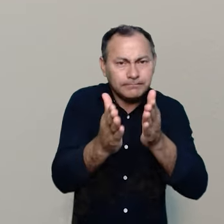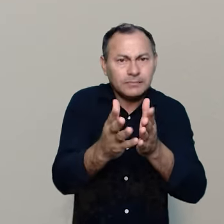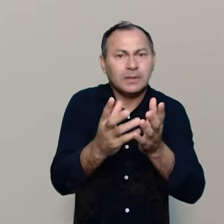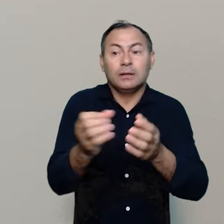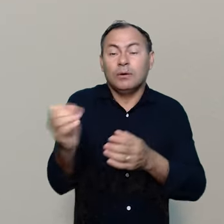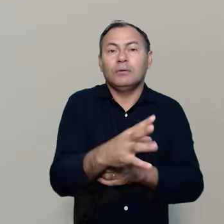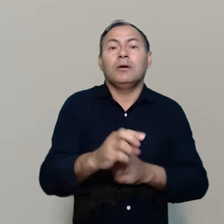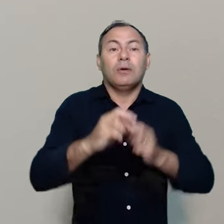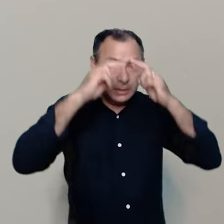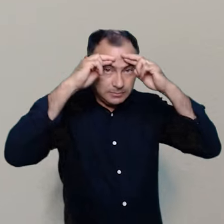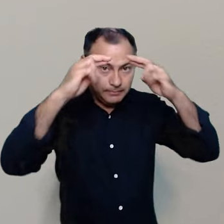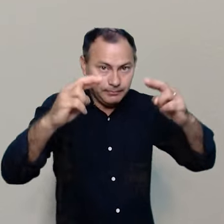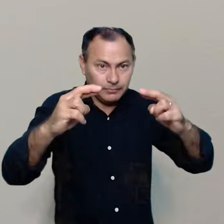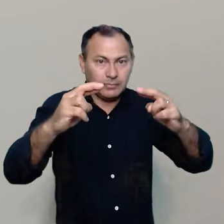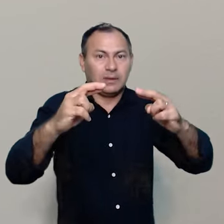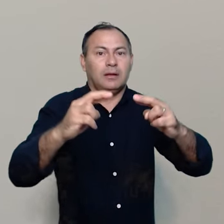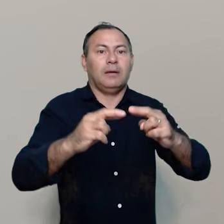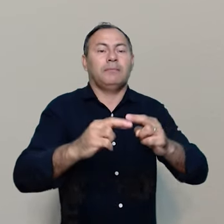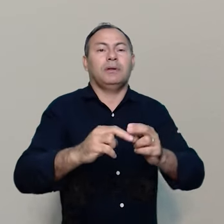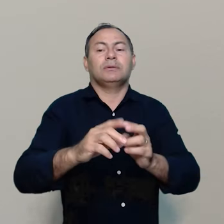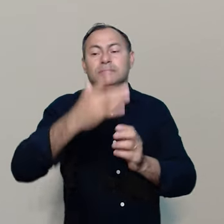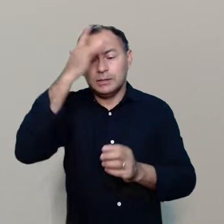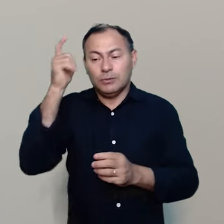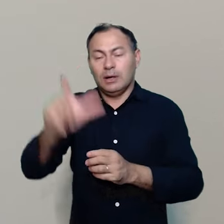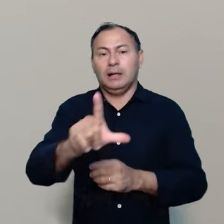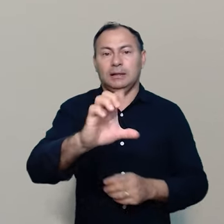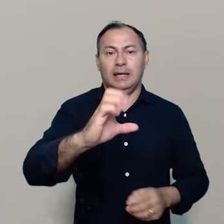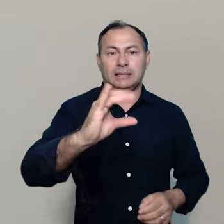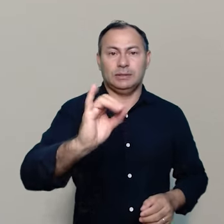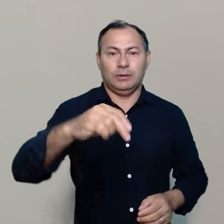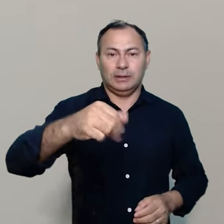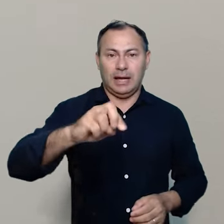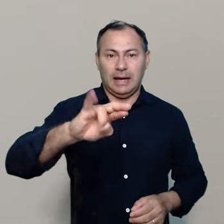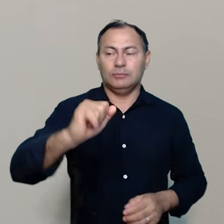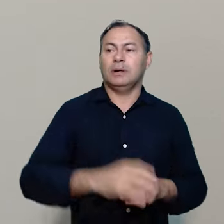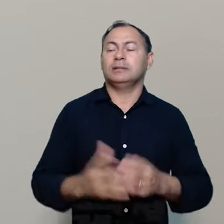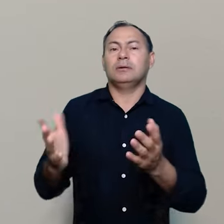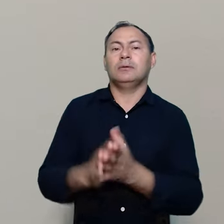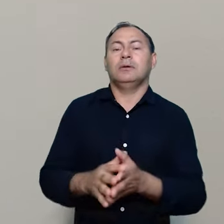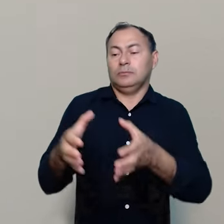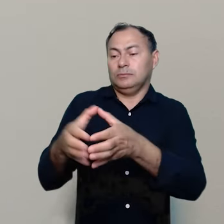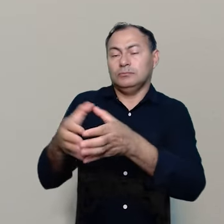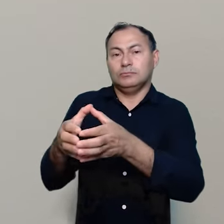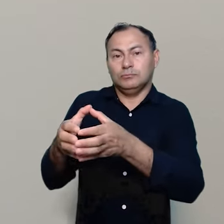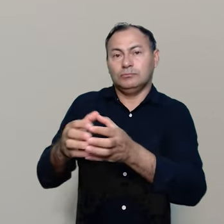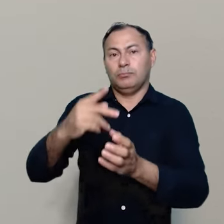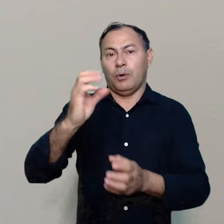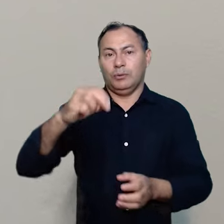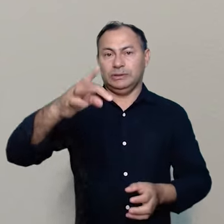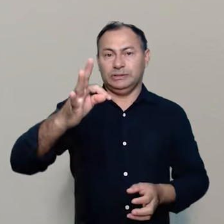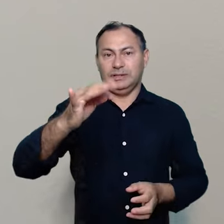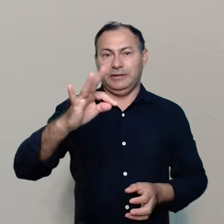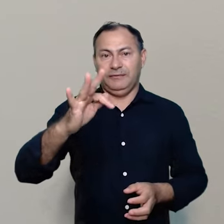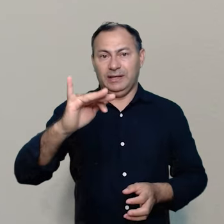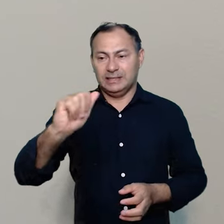recente é o respeito pelos lecionários, uma vez que a Pontifícia Comissão Bíblica apontou